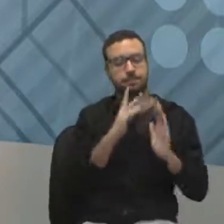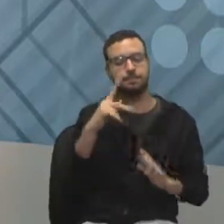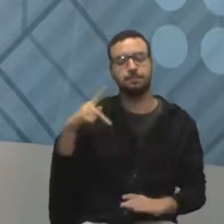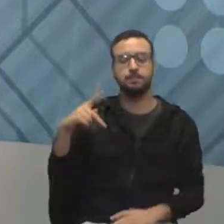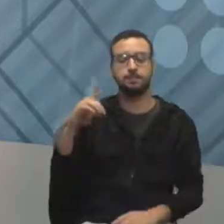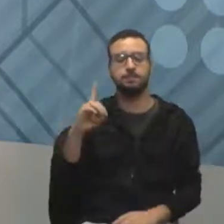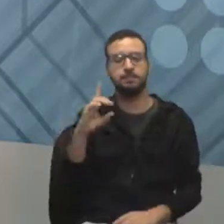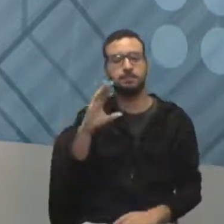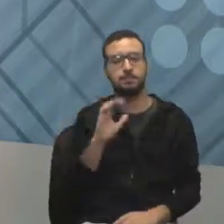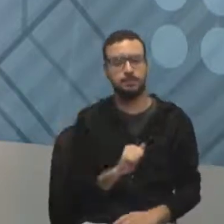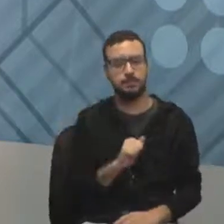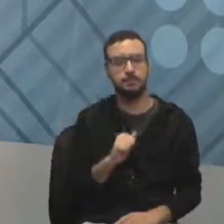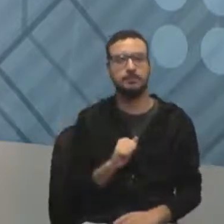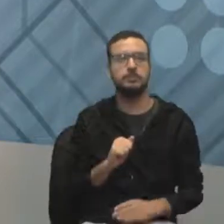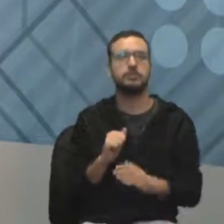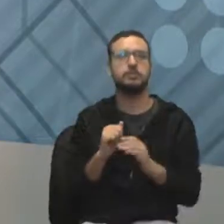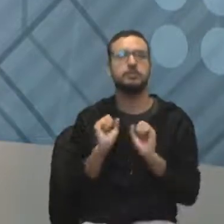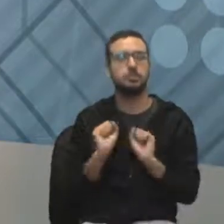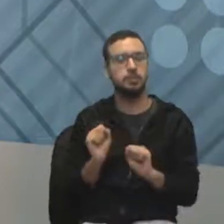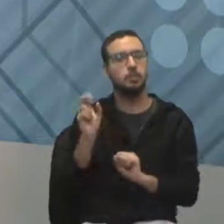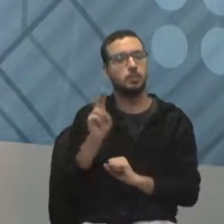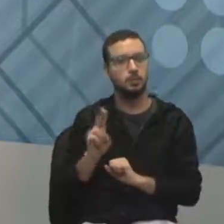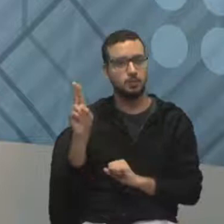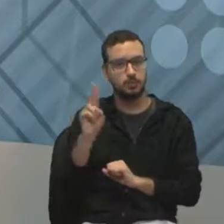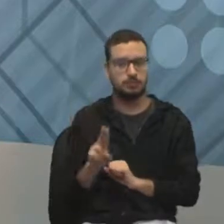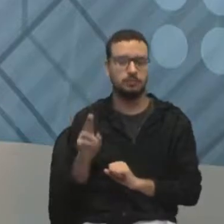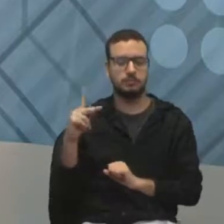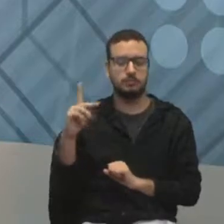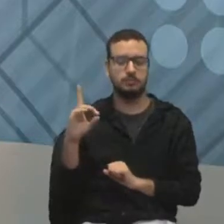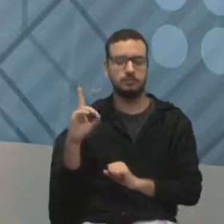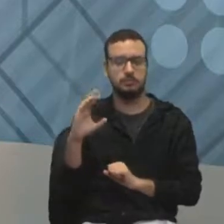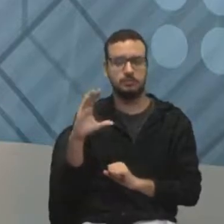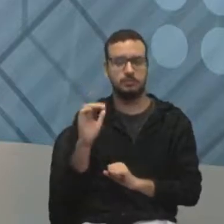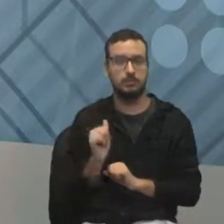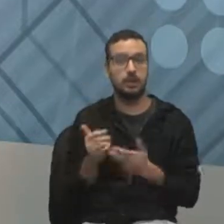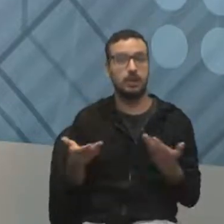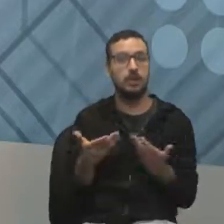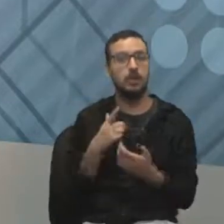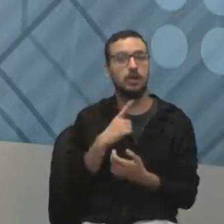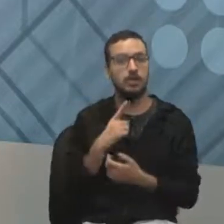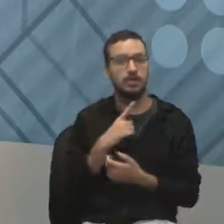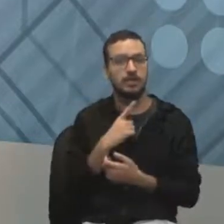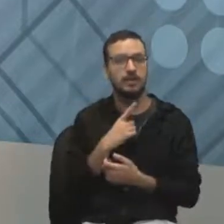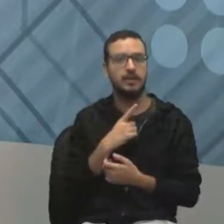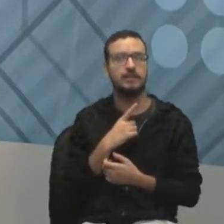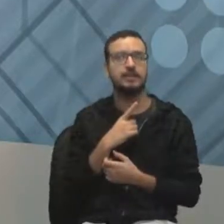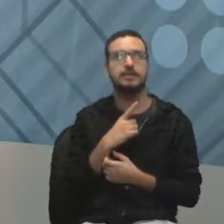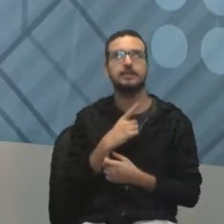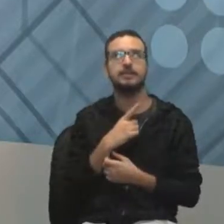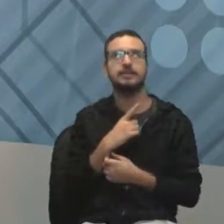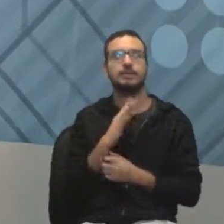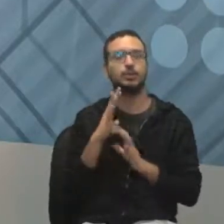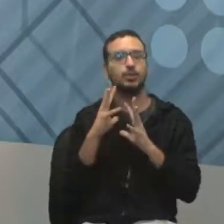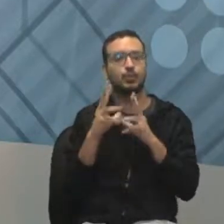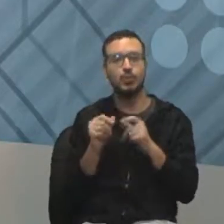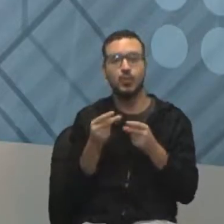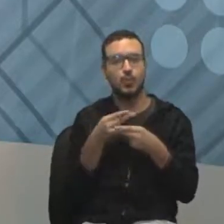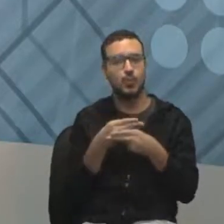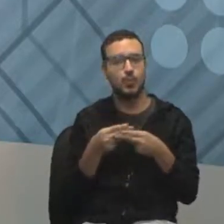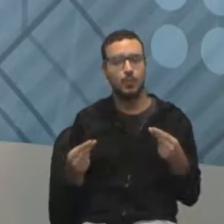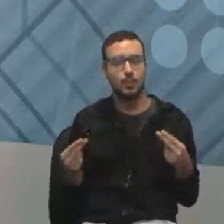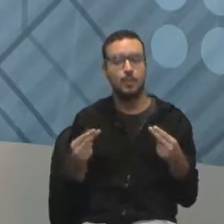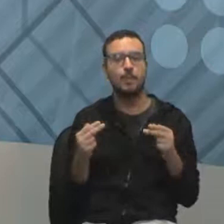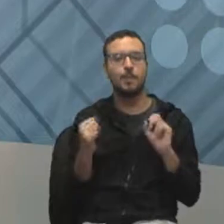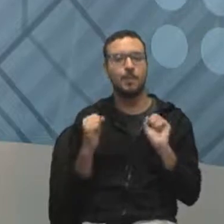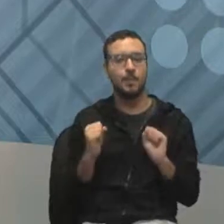vendo que eu posso utilizar ferramentas como o PDCA, a gente agora tem em mãos todos os mecanismos, né,